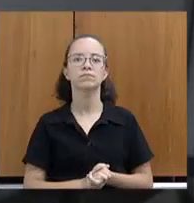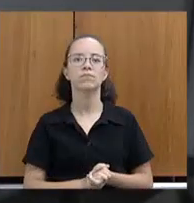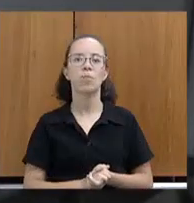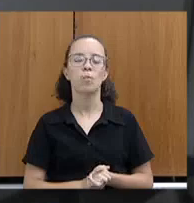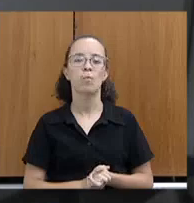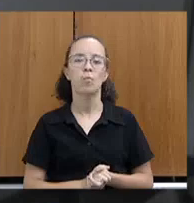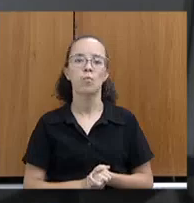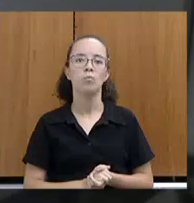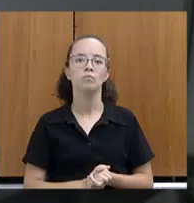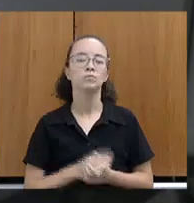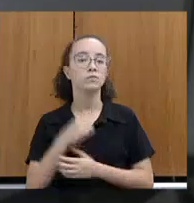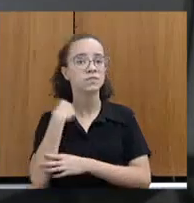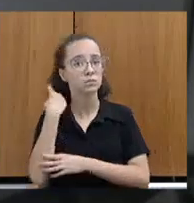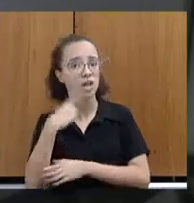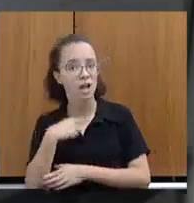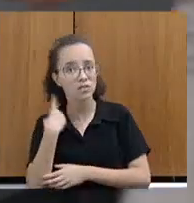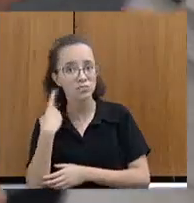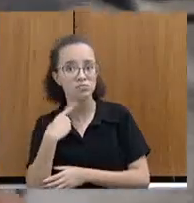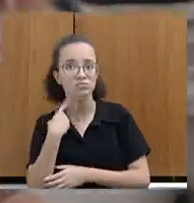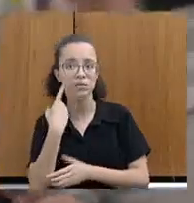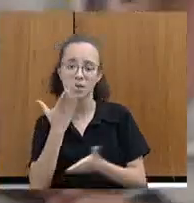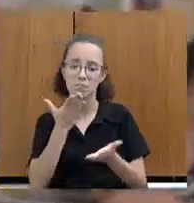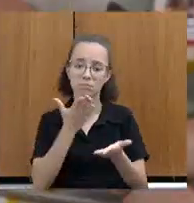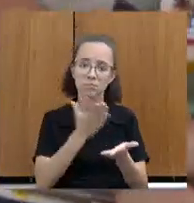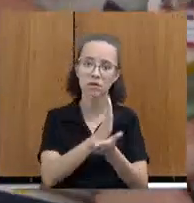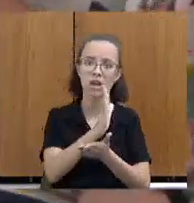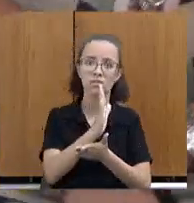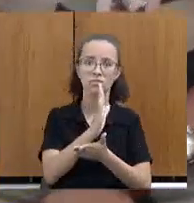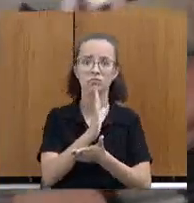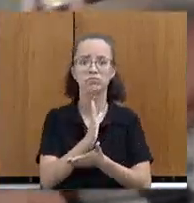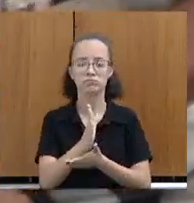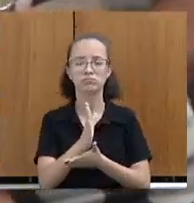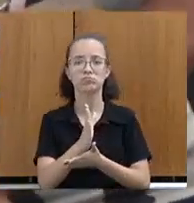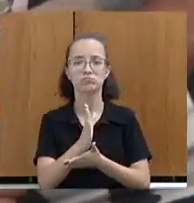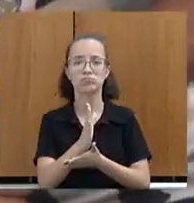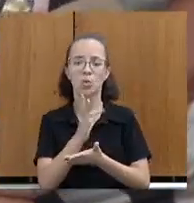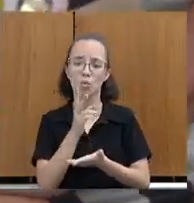Os deputados e deputadas que aprovam permaneçam como se encontra.